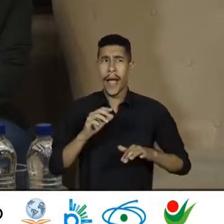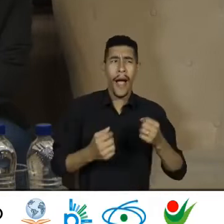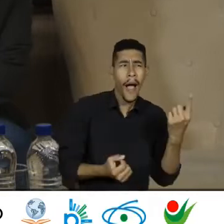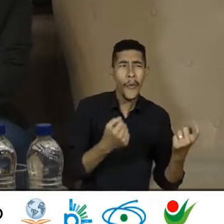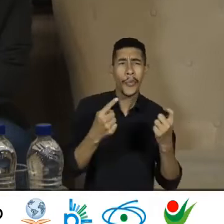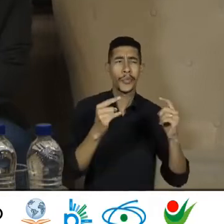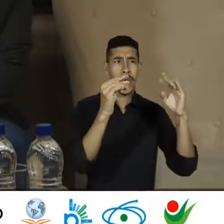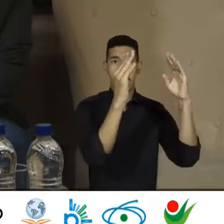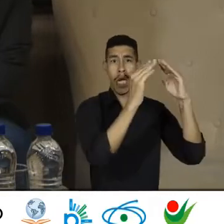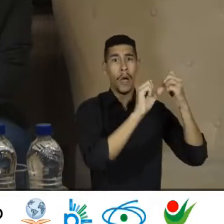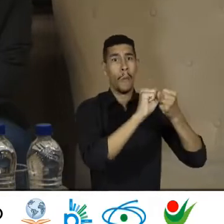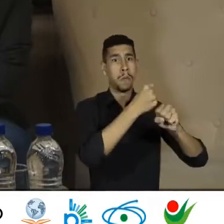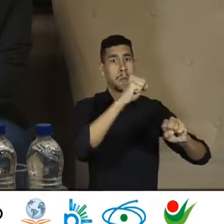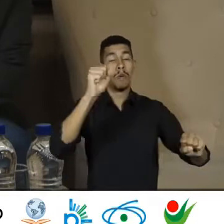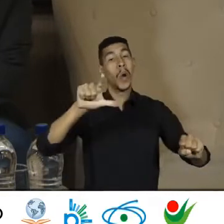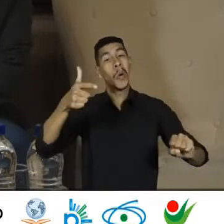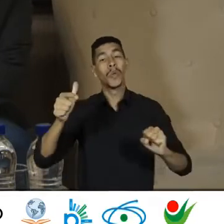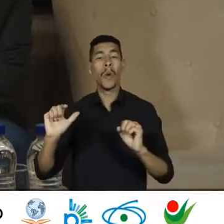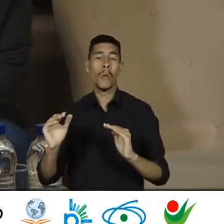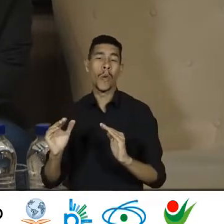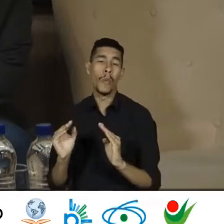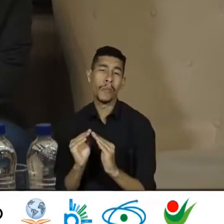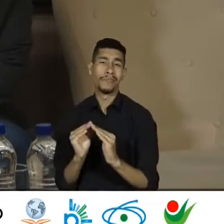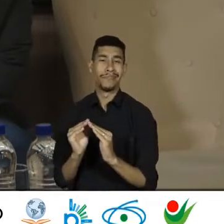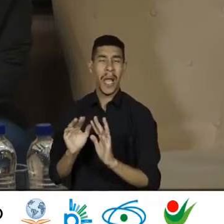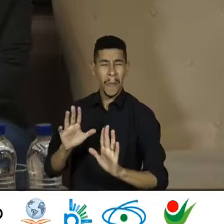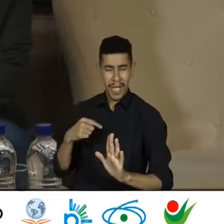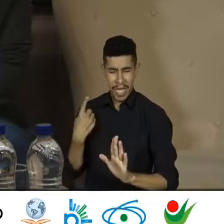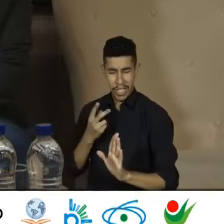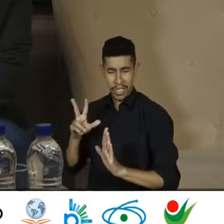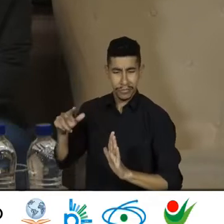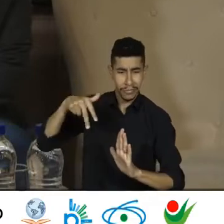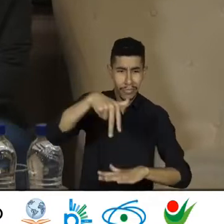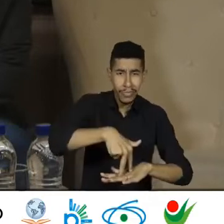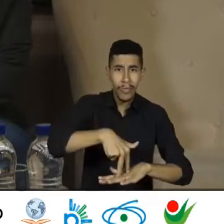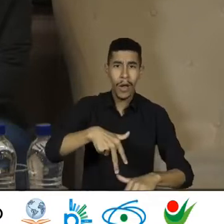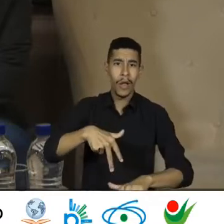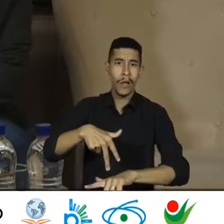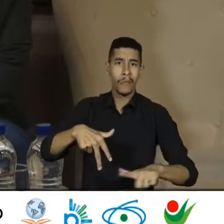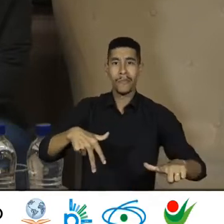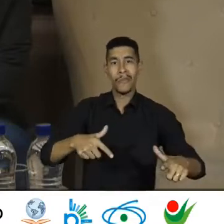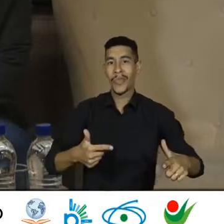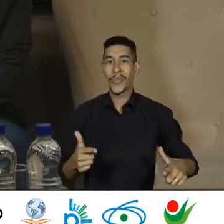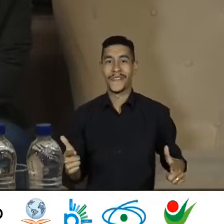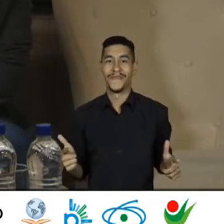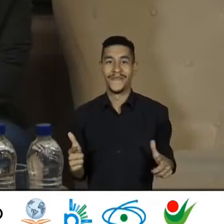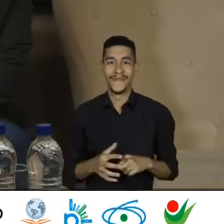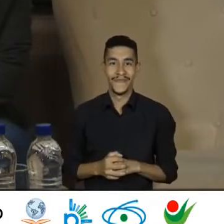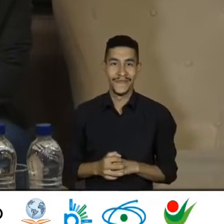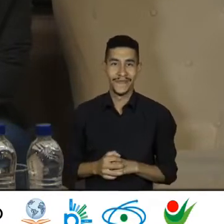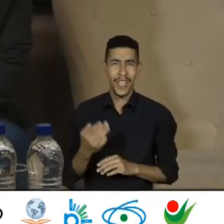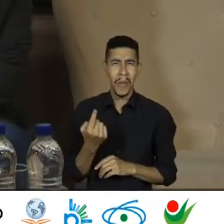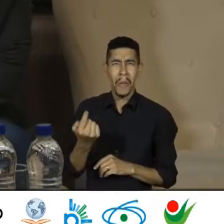buracos No entanto Não há lugar para nós, minha querida Não há lugar para nós Uma